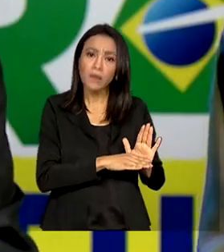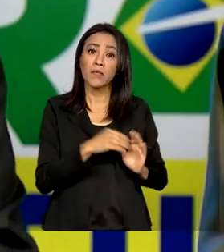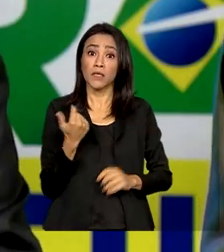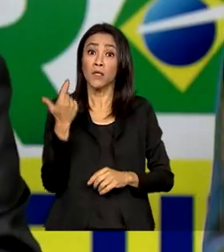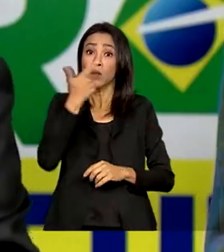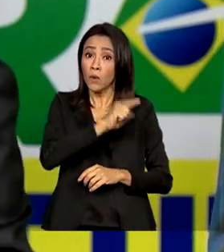emergenciais.